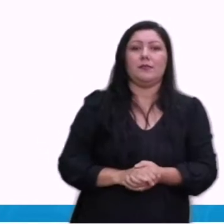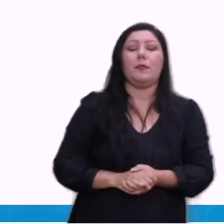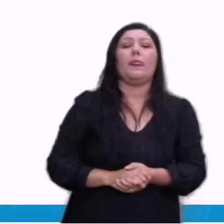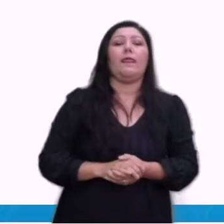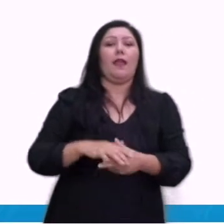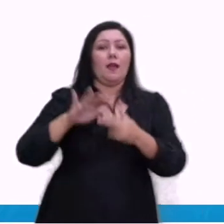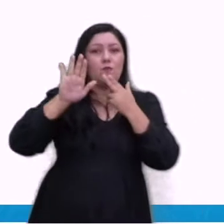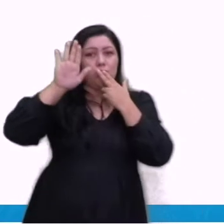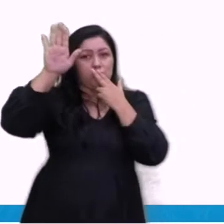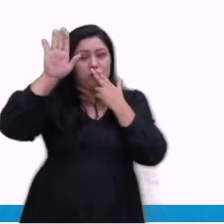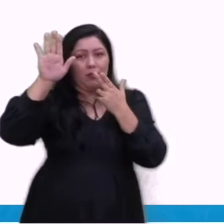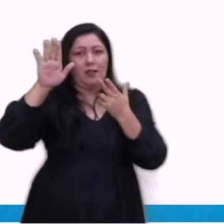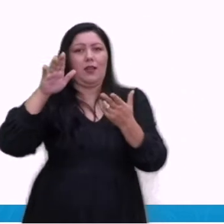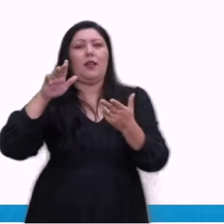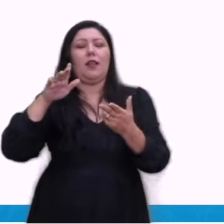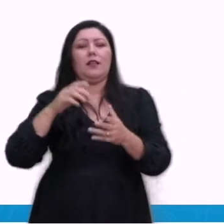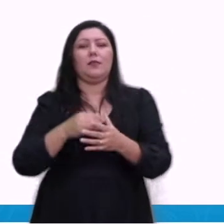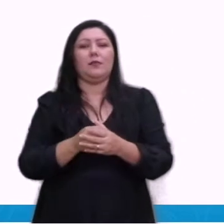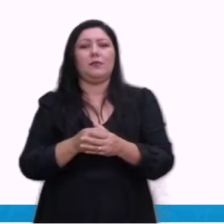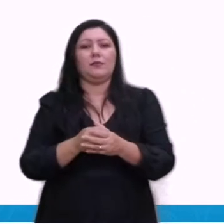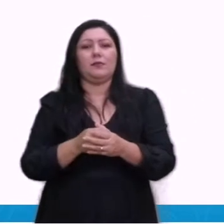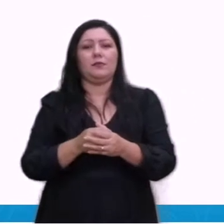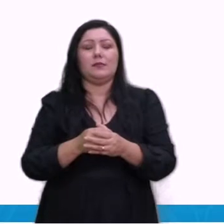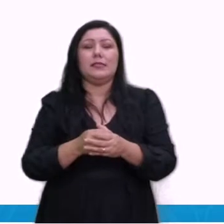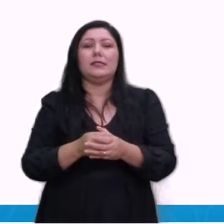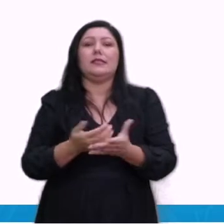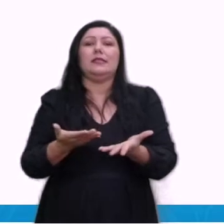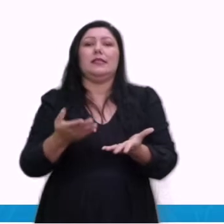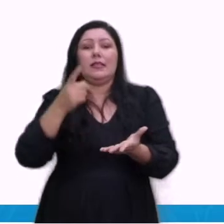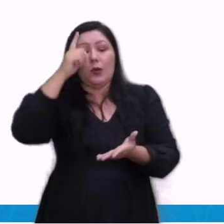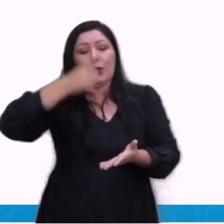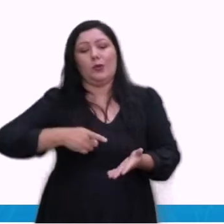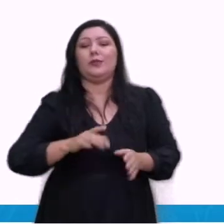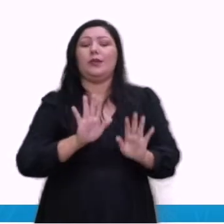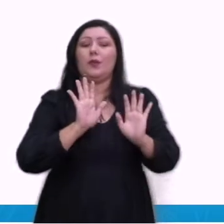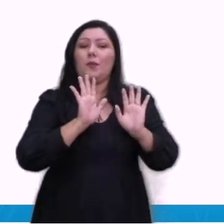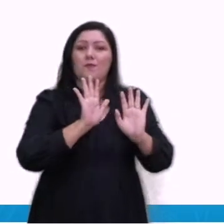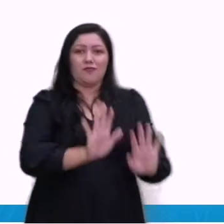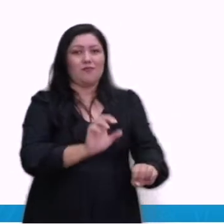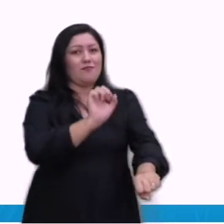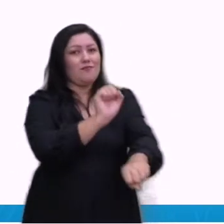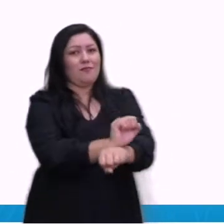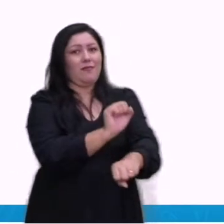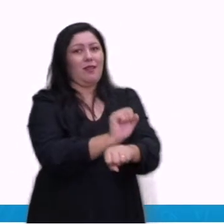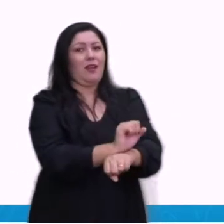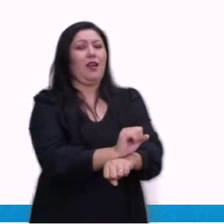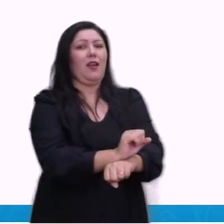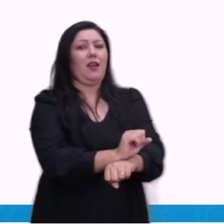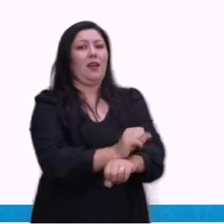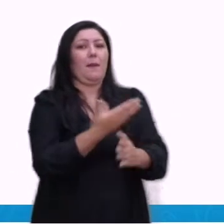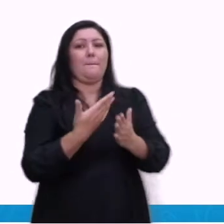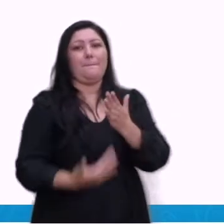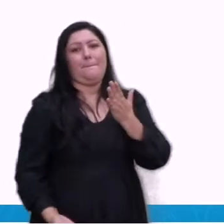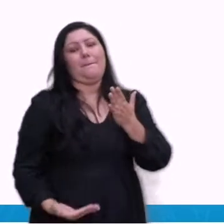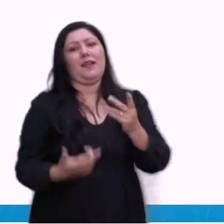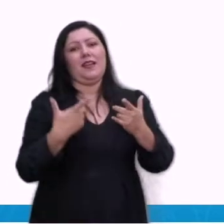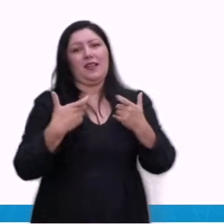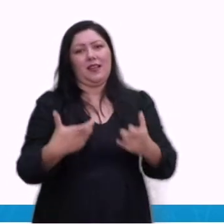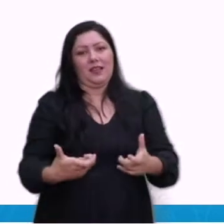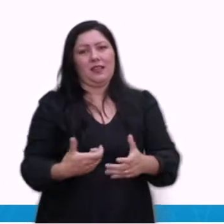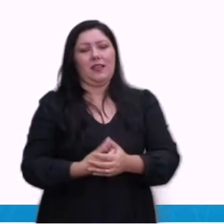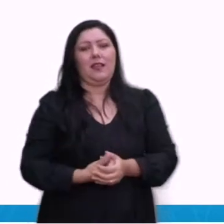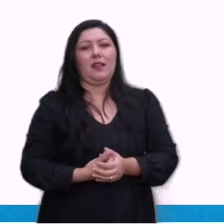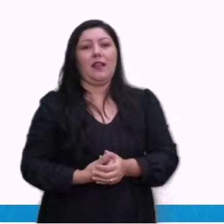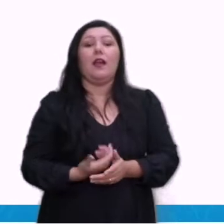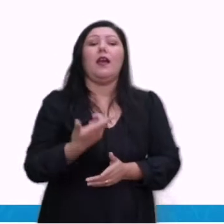alemão. Essa foi a única derrota de Adolf Hitler na primeira fase da guerra e permitiu aos